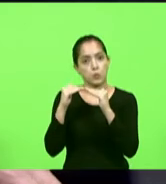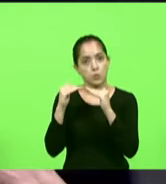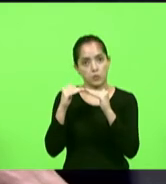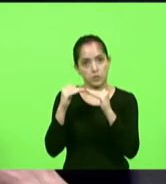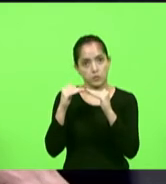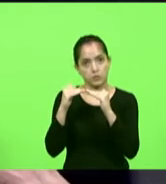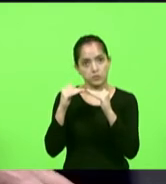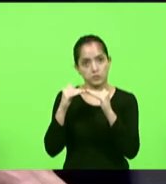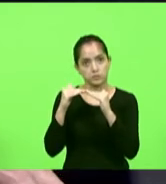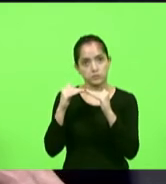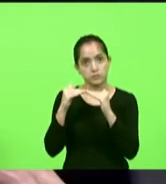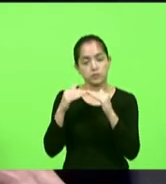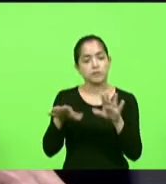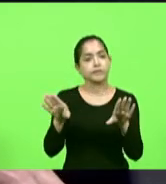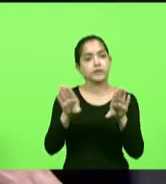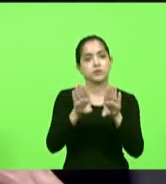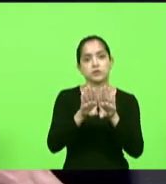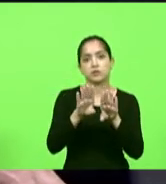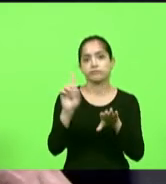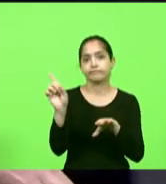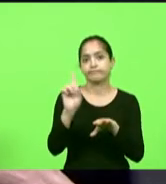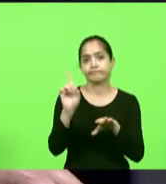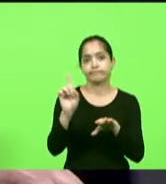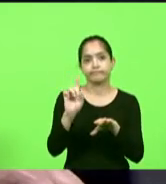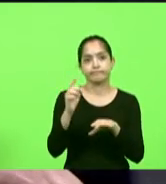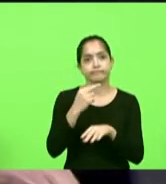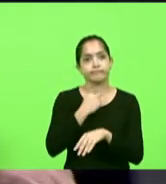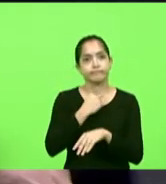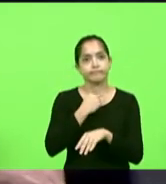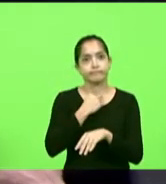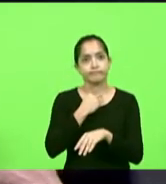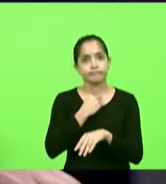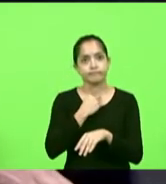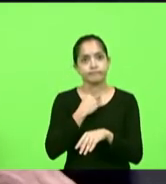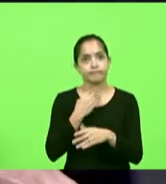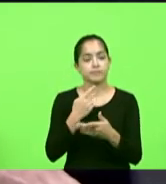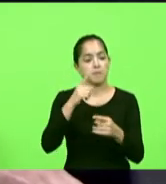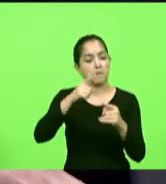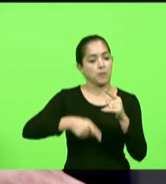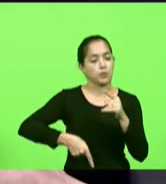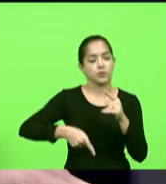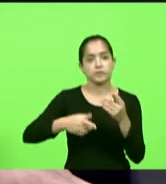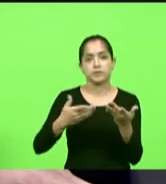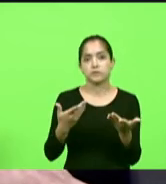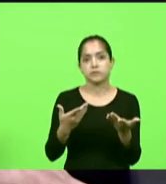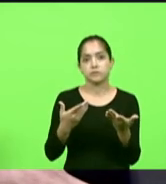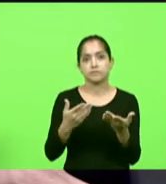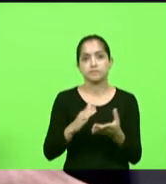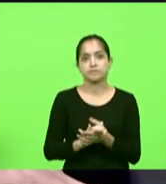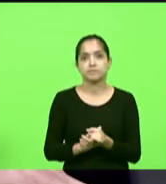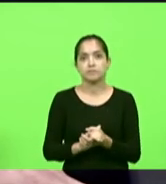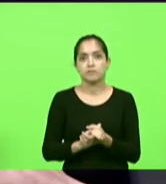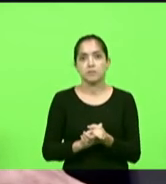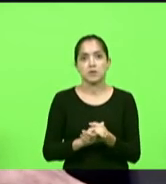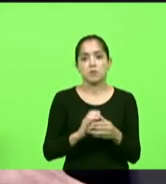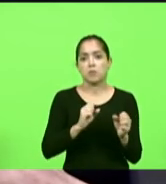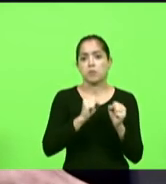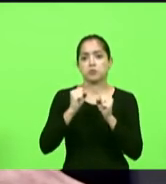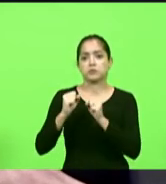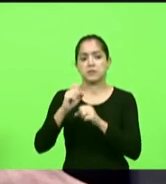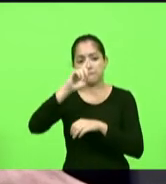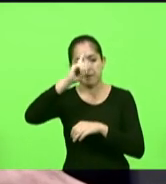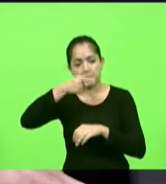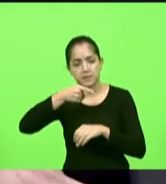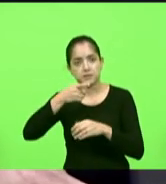fechar por completo é atividade proibida pela nossa Constituição ninguém tem um poder para fazer isso